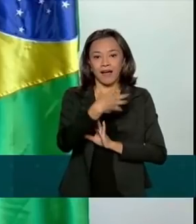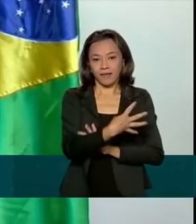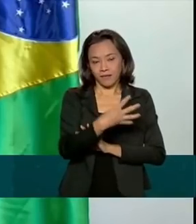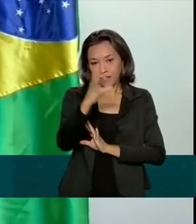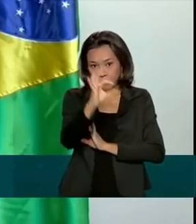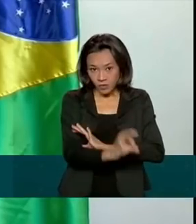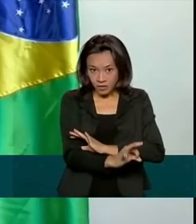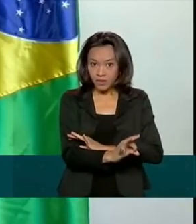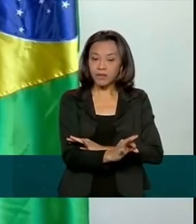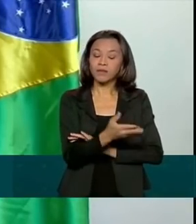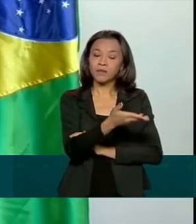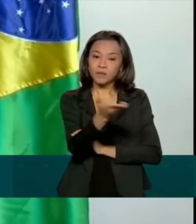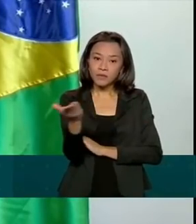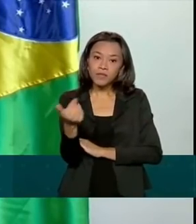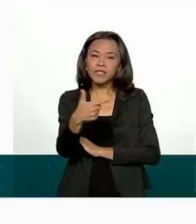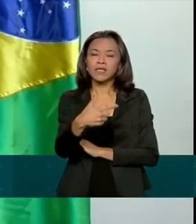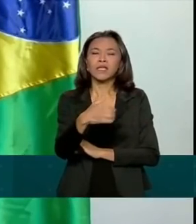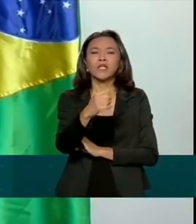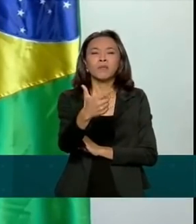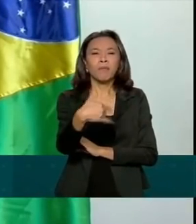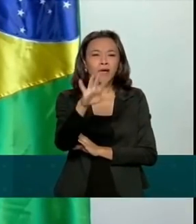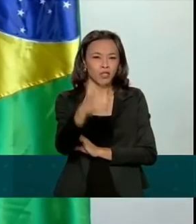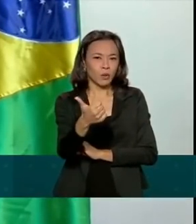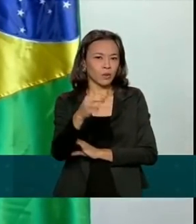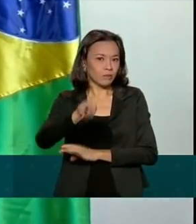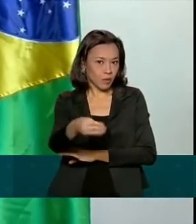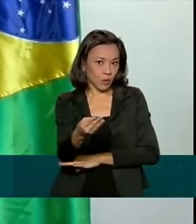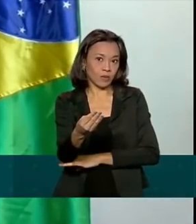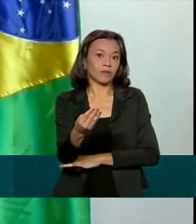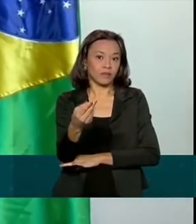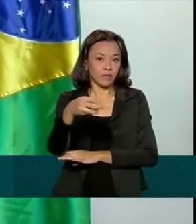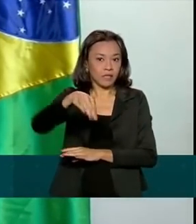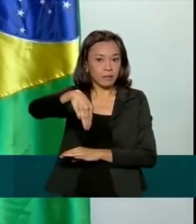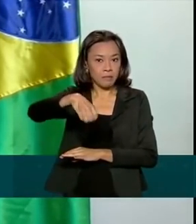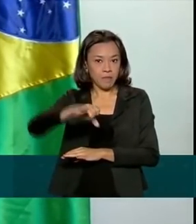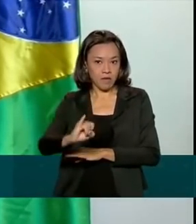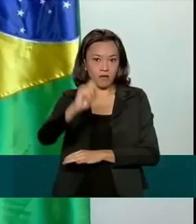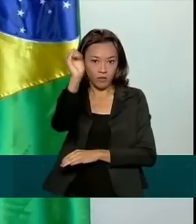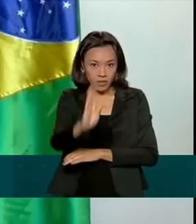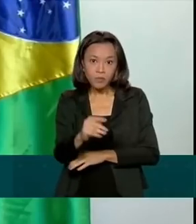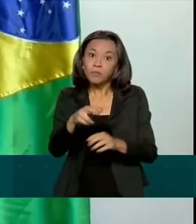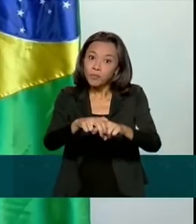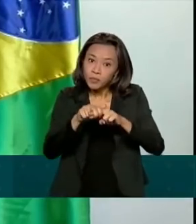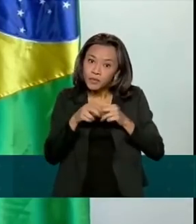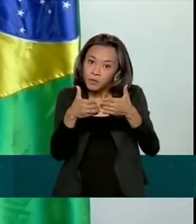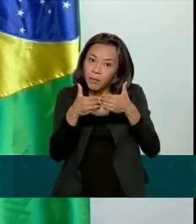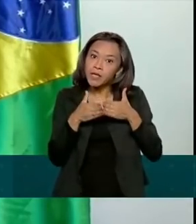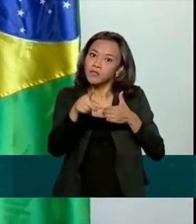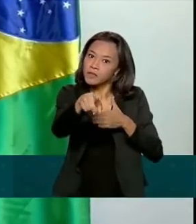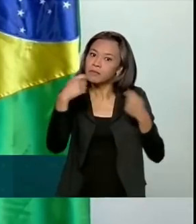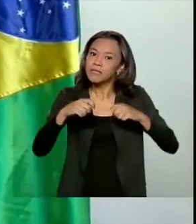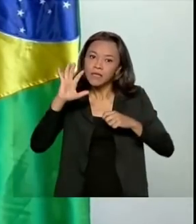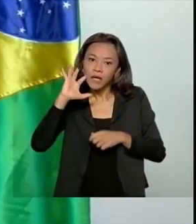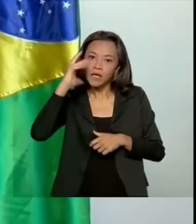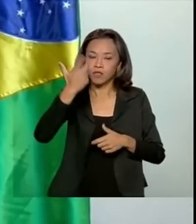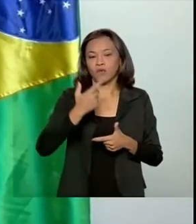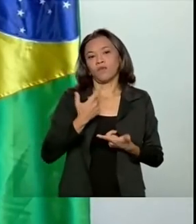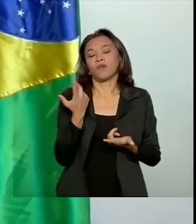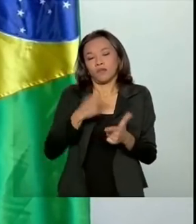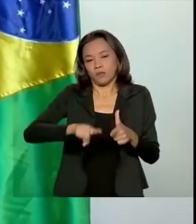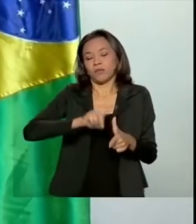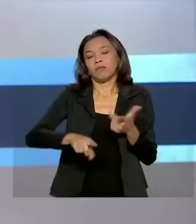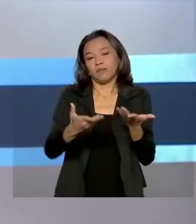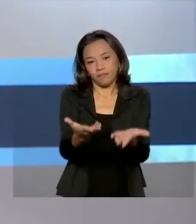,4 milhões de meios formalizados no nosso país. Por isso, a nossa orientação é regularize a sua situação e vamos mostrar a força do